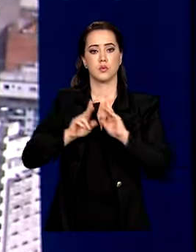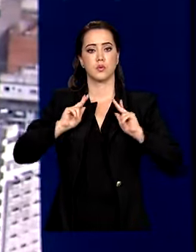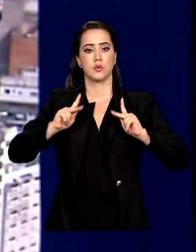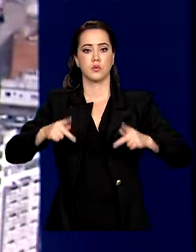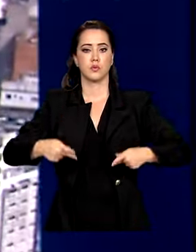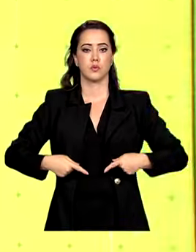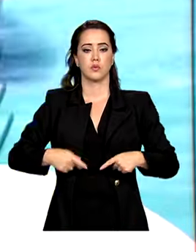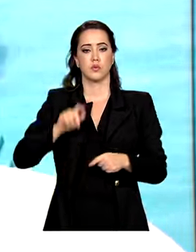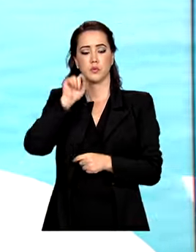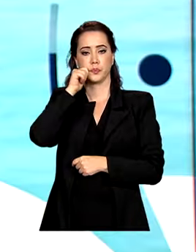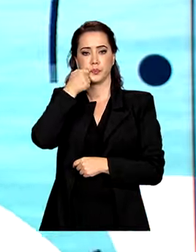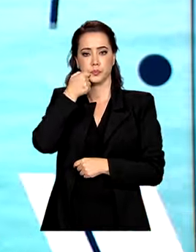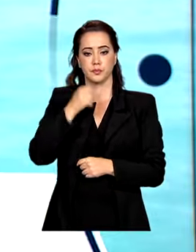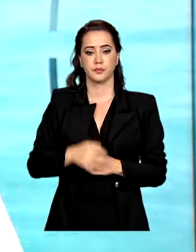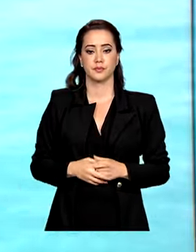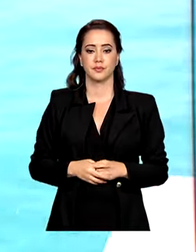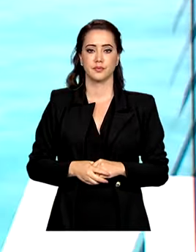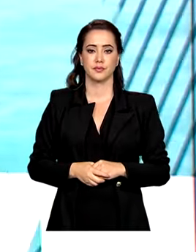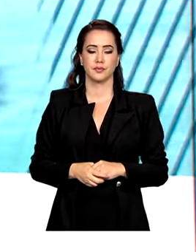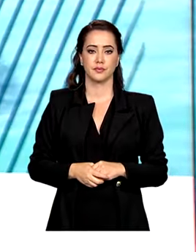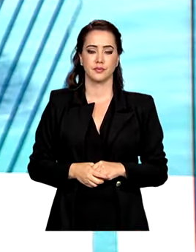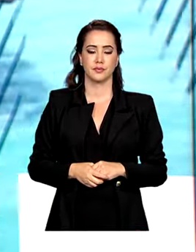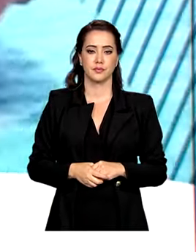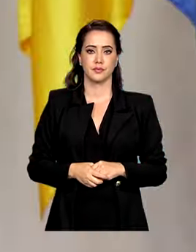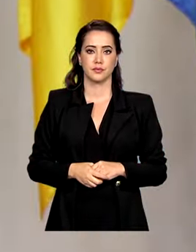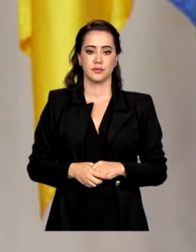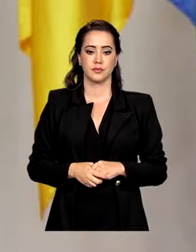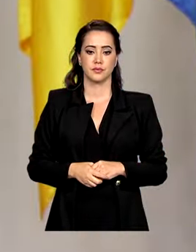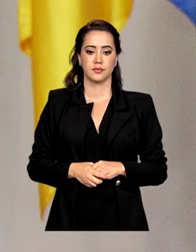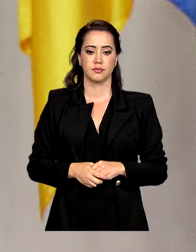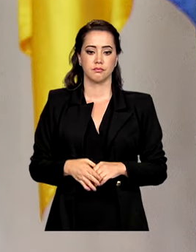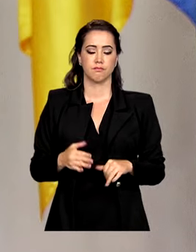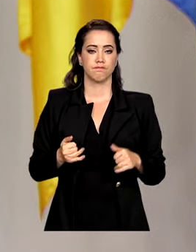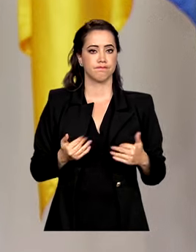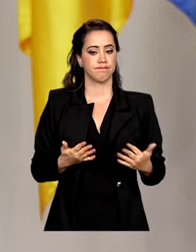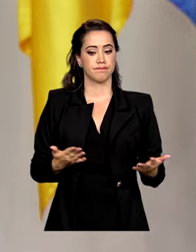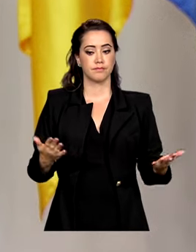Humanos, Silvio Almeida. Senhoras e senhores,